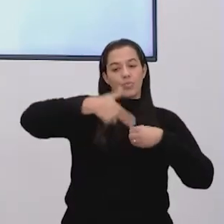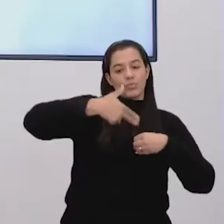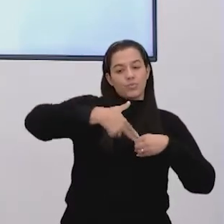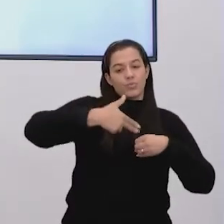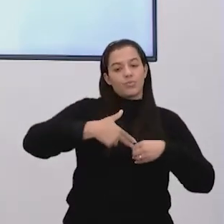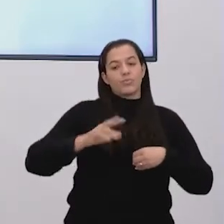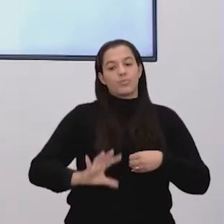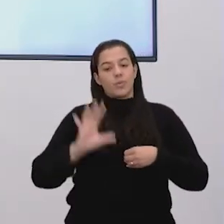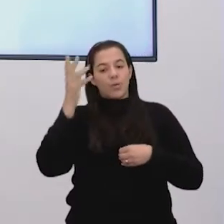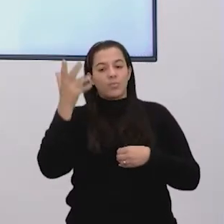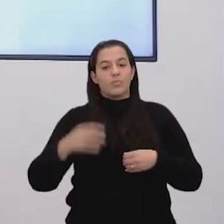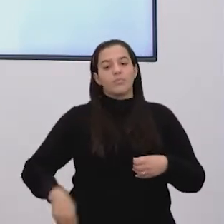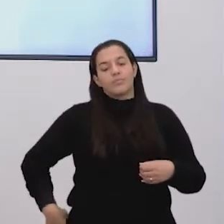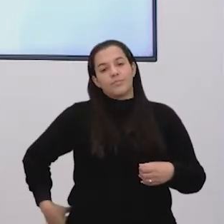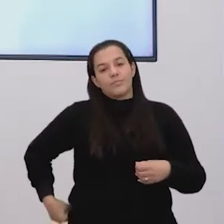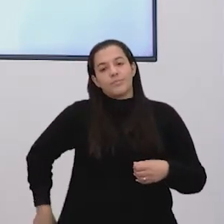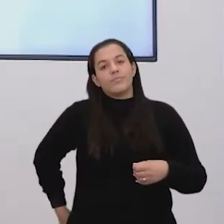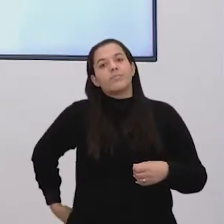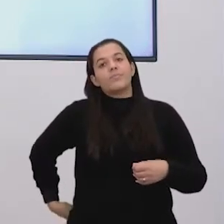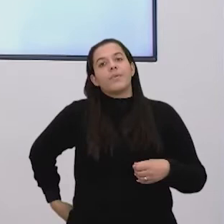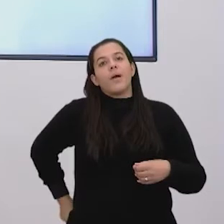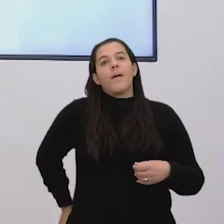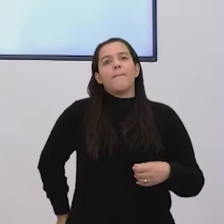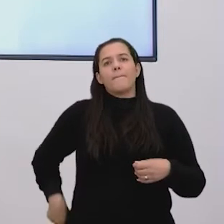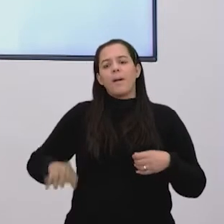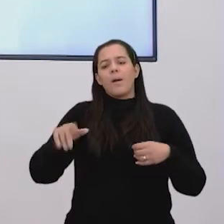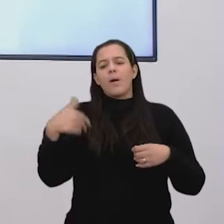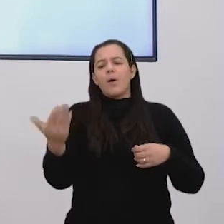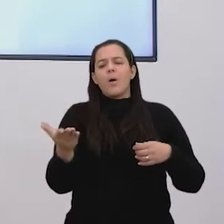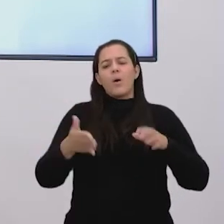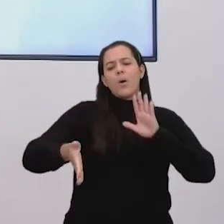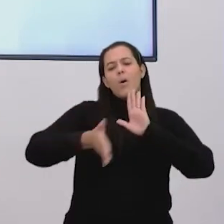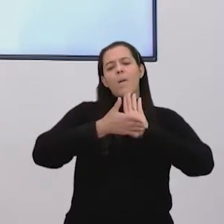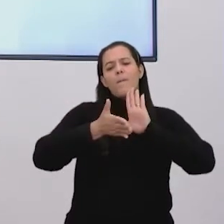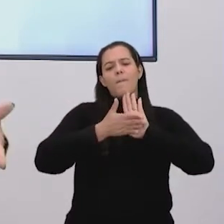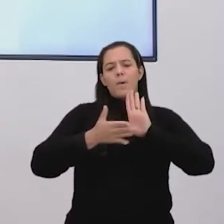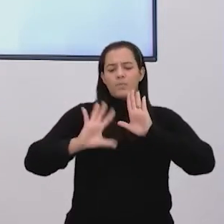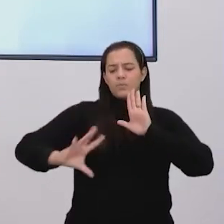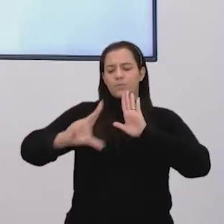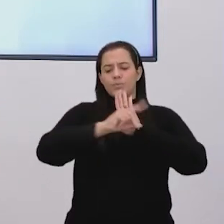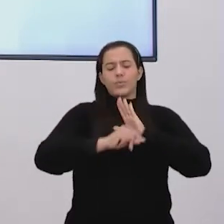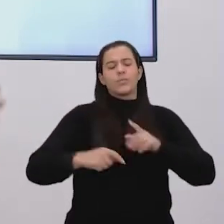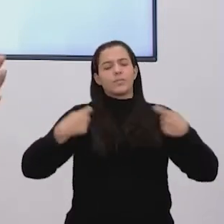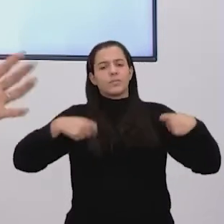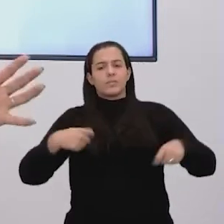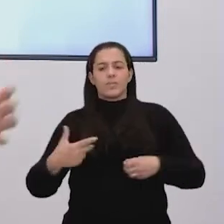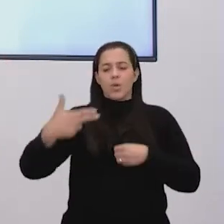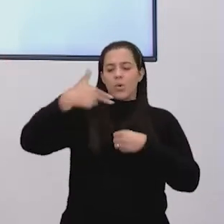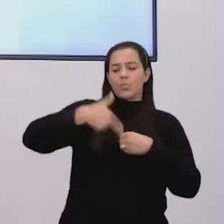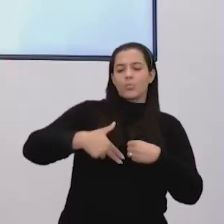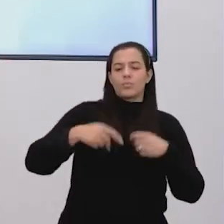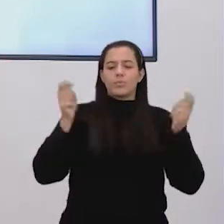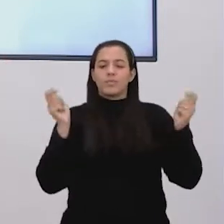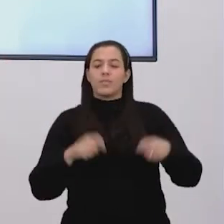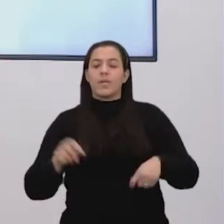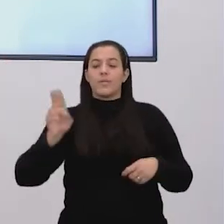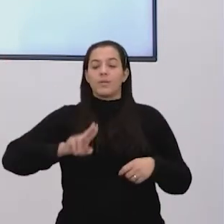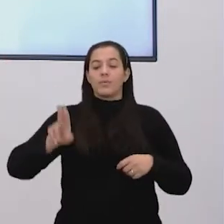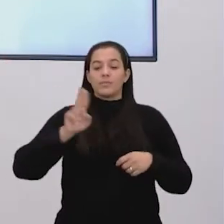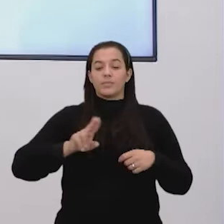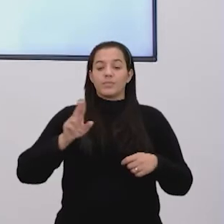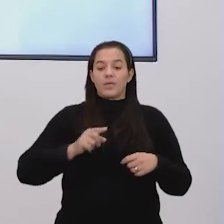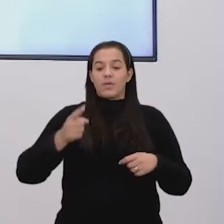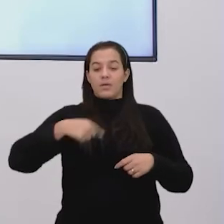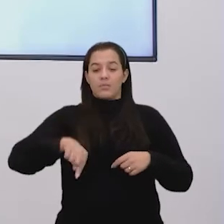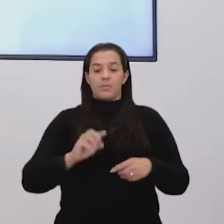funcionar. Então, qual que é a proposta? Qual é o tipo de combustível que a gente poderia utilizar para pôr aí